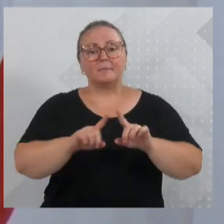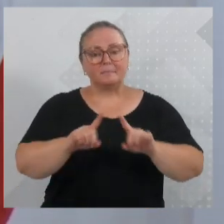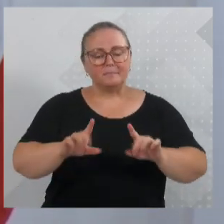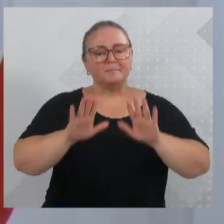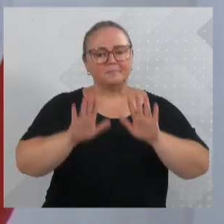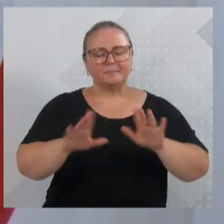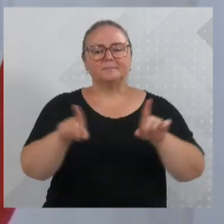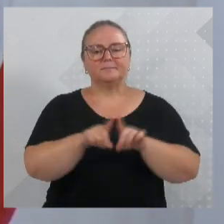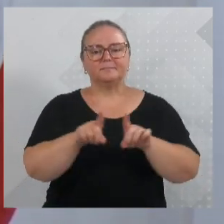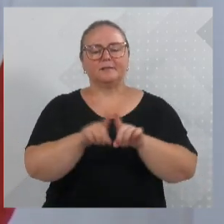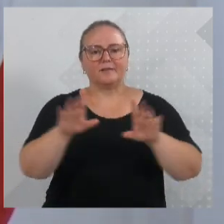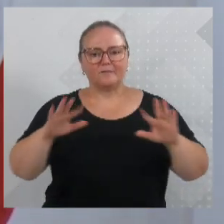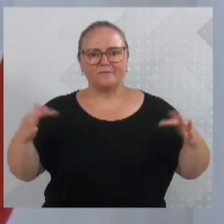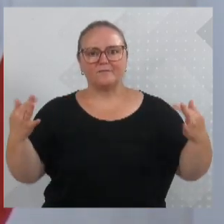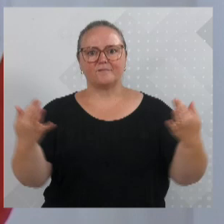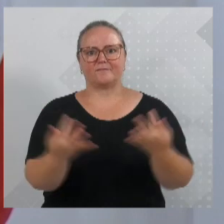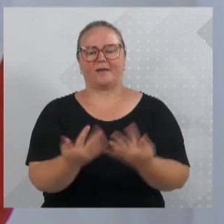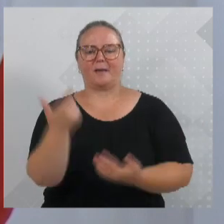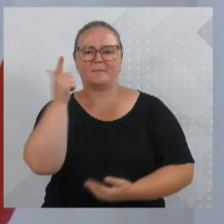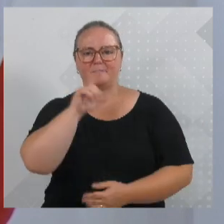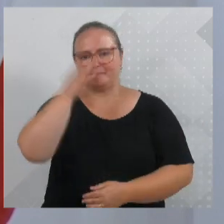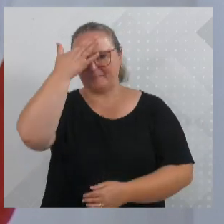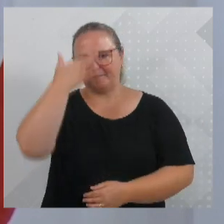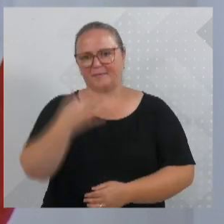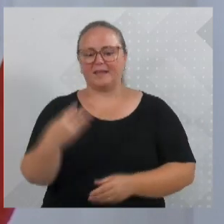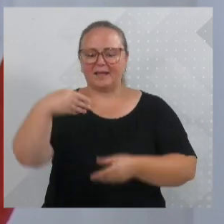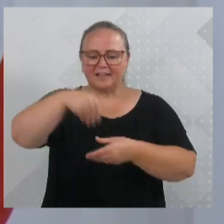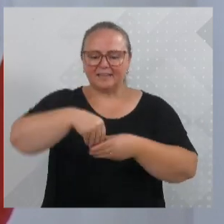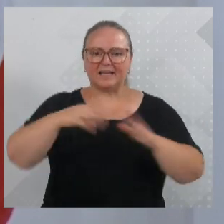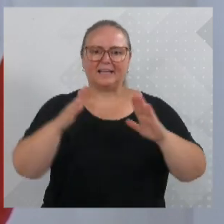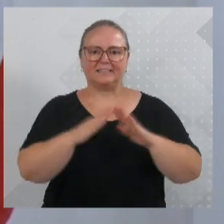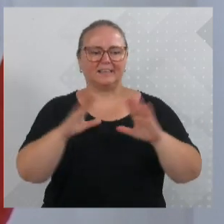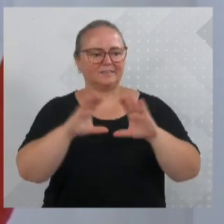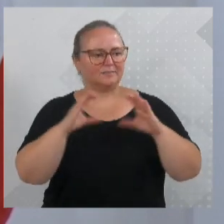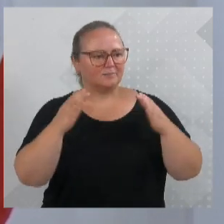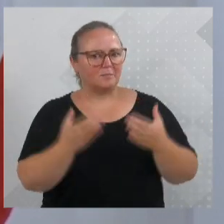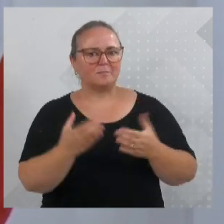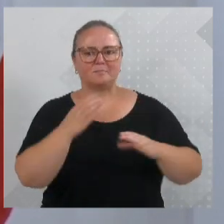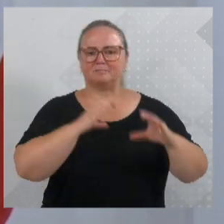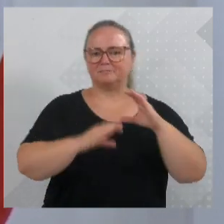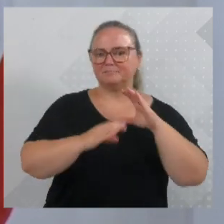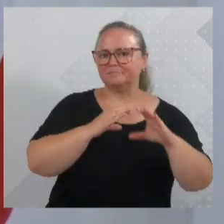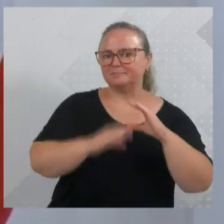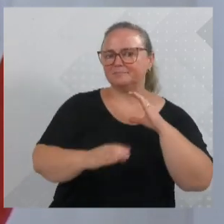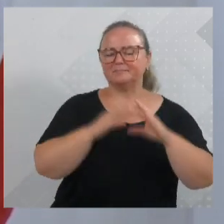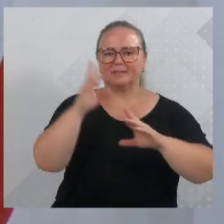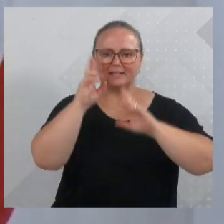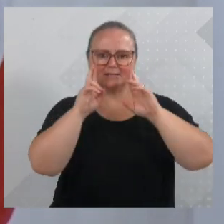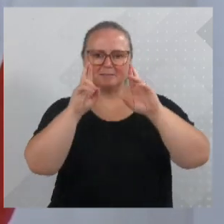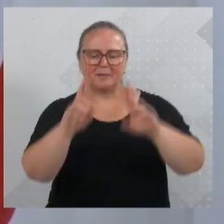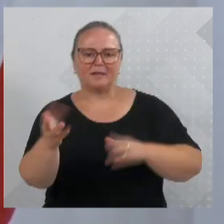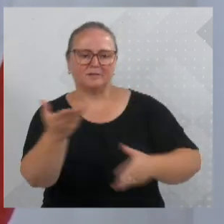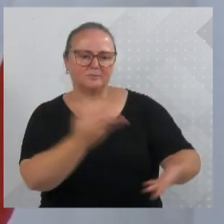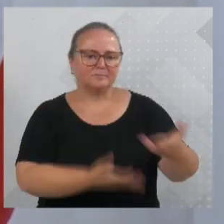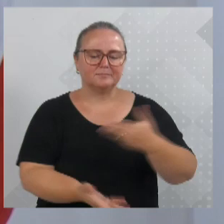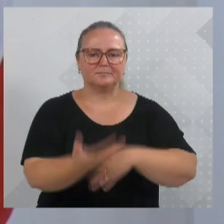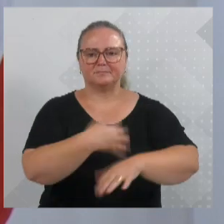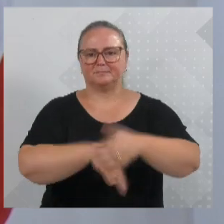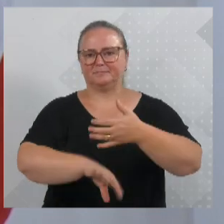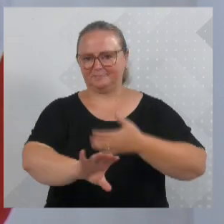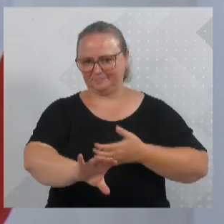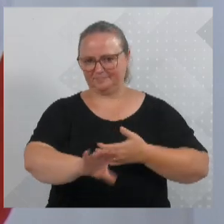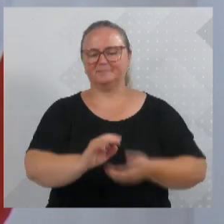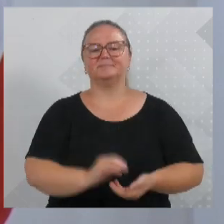os pais, para que a gente tivesse dentro de casa um entendimento, uma compreensão de sensibilidade, respeito, amor, de empatia. E lá